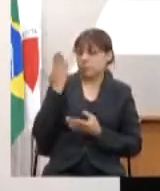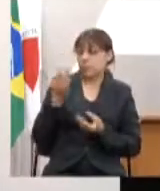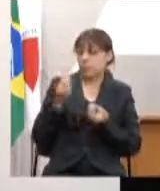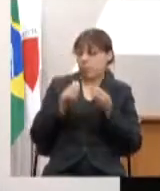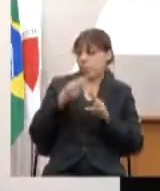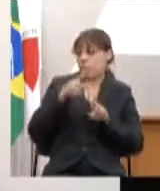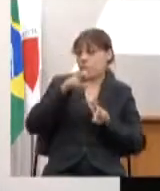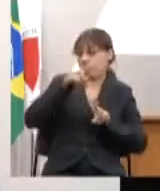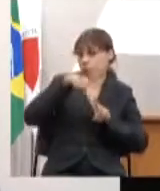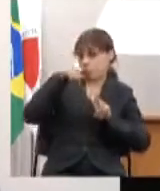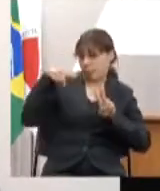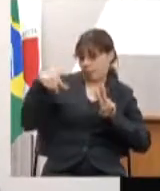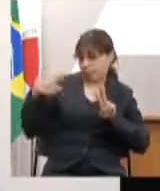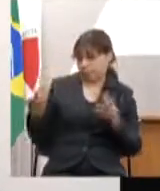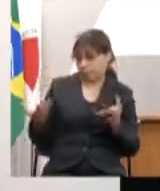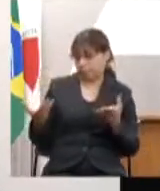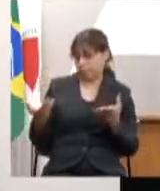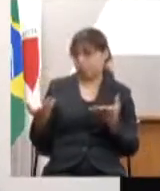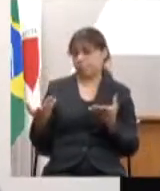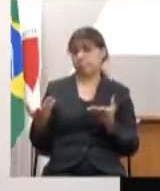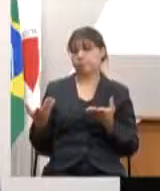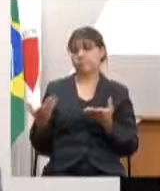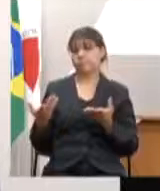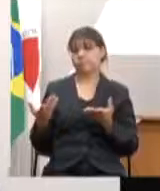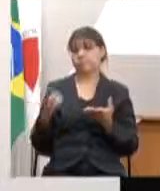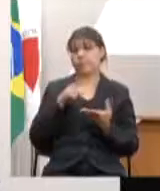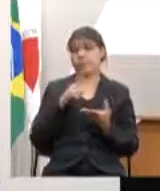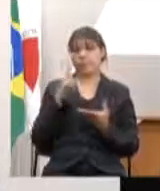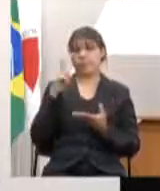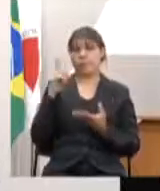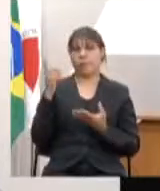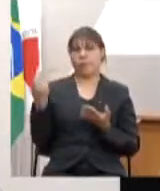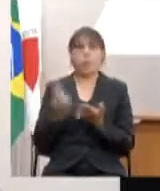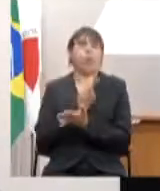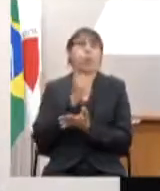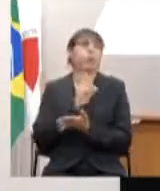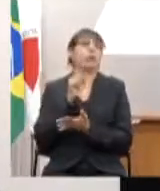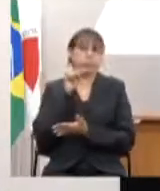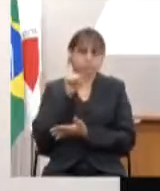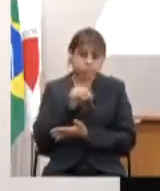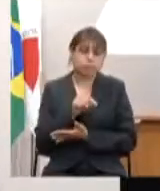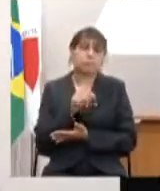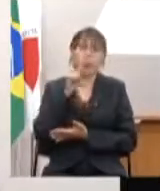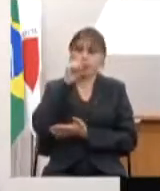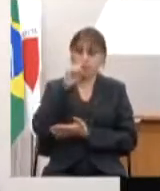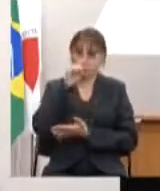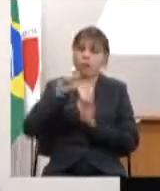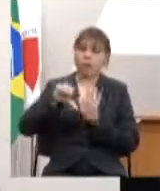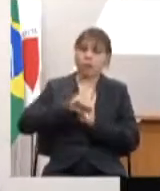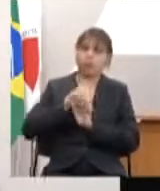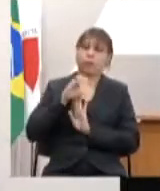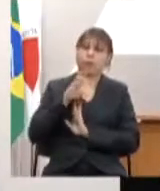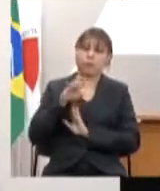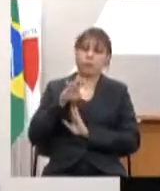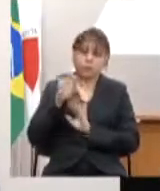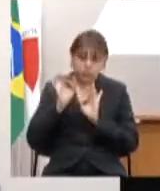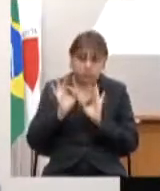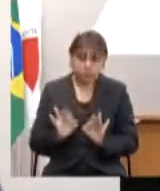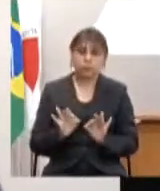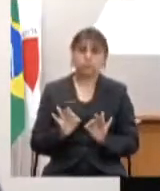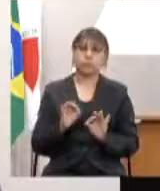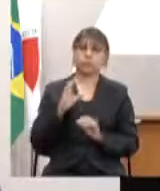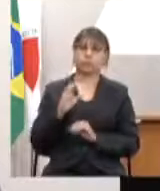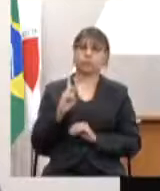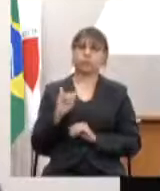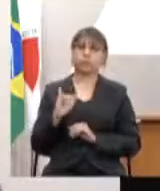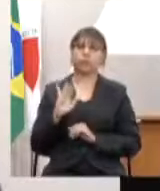a Vale funciona primeiro não foi acidente foi tragédia criminosa a CPI comprovou isso